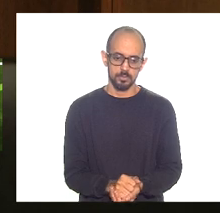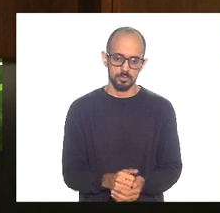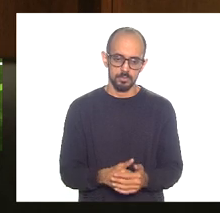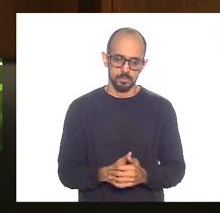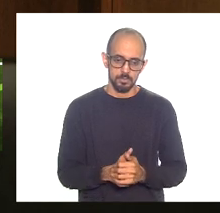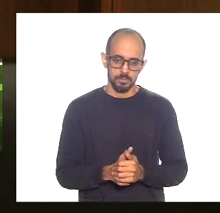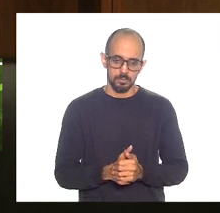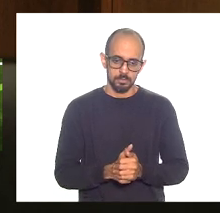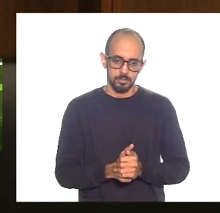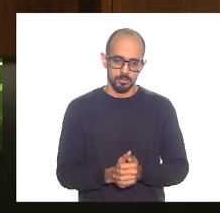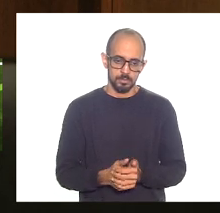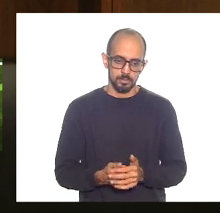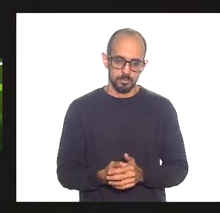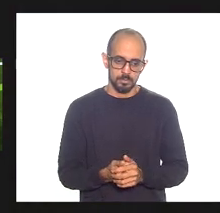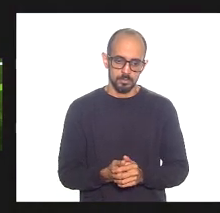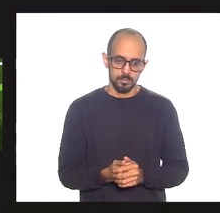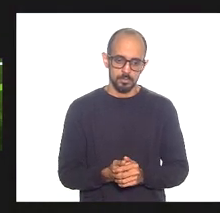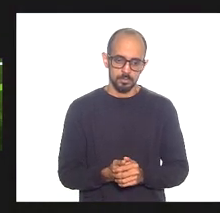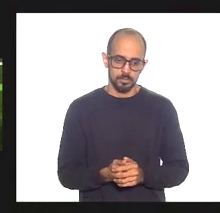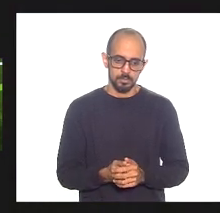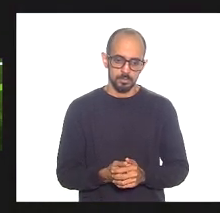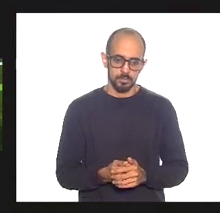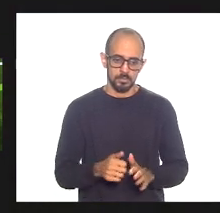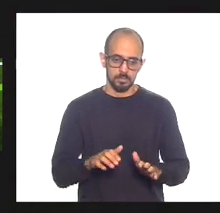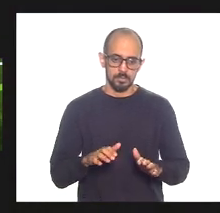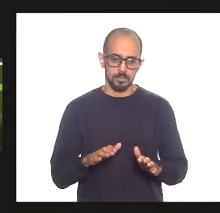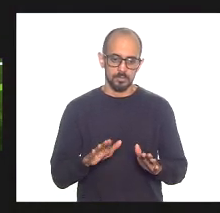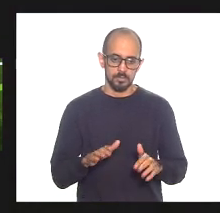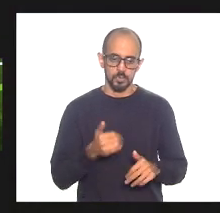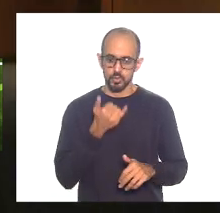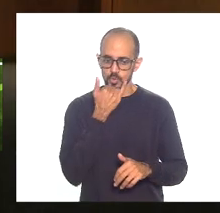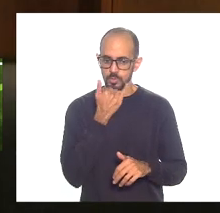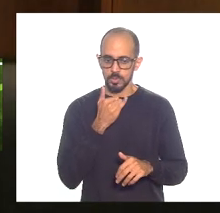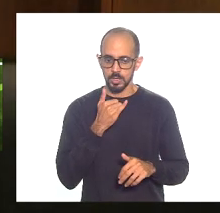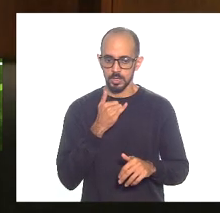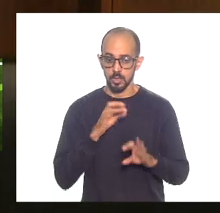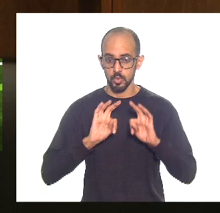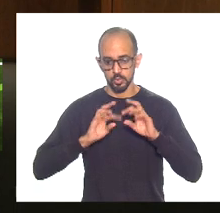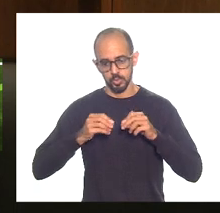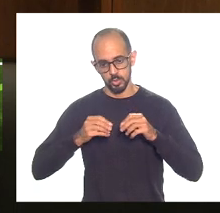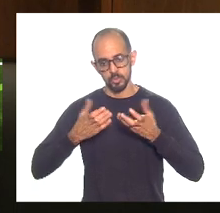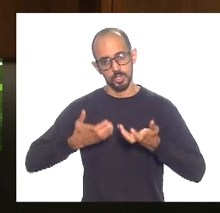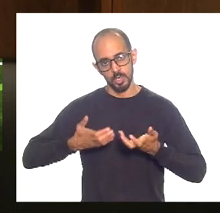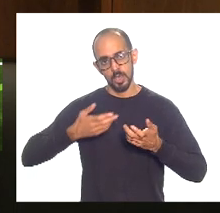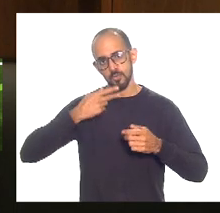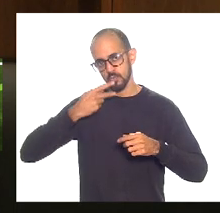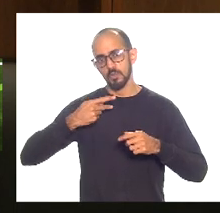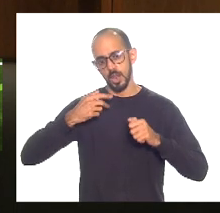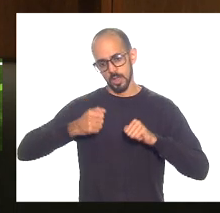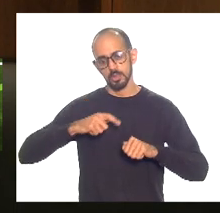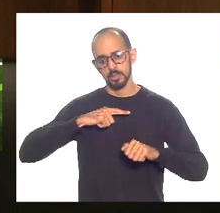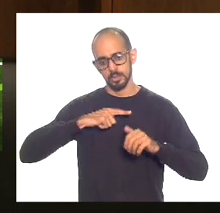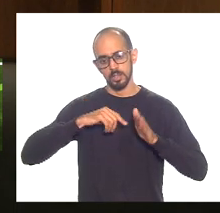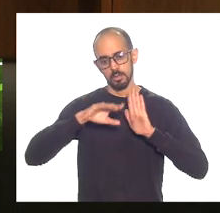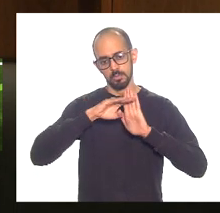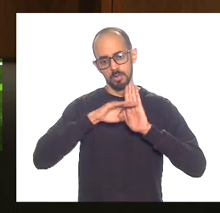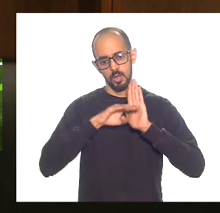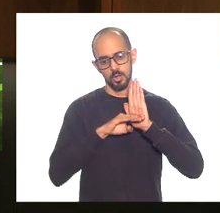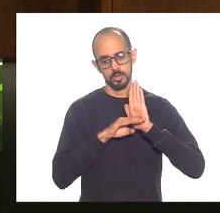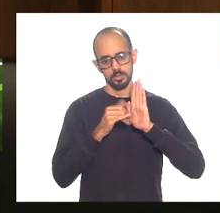reunião essa reunião então é com todos desculpa presidente todos que querem usar da palavra tem uma ordem de inscrição